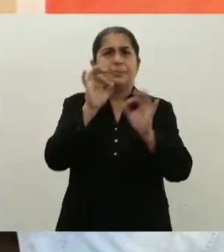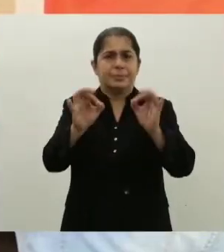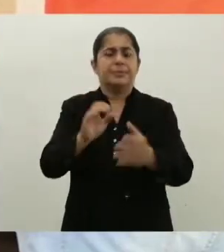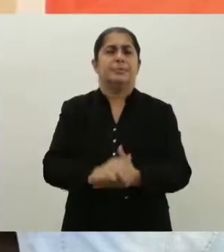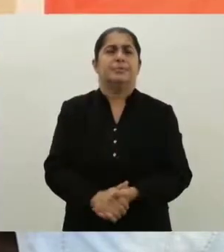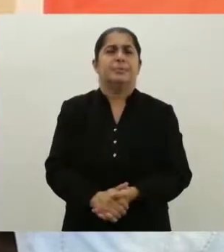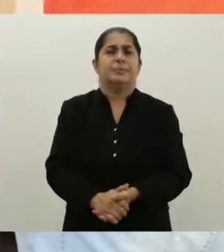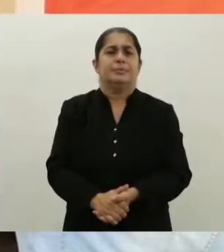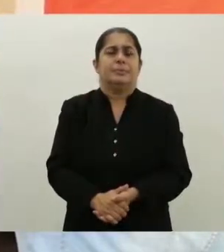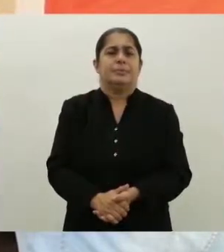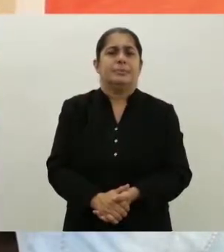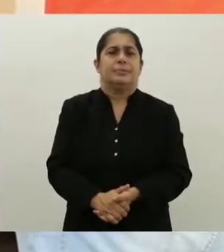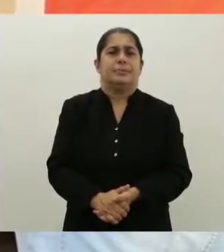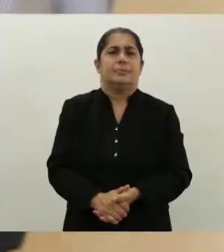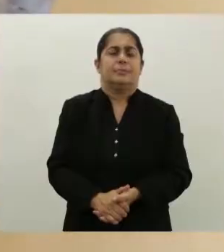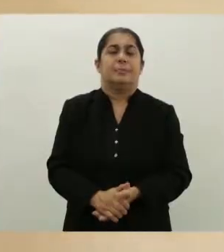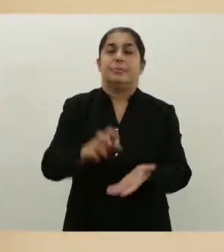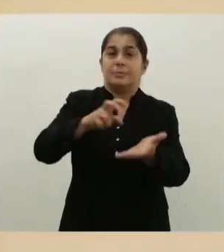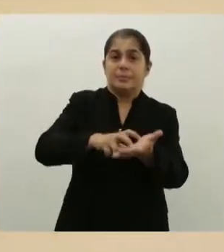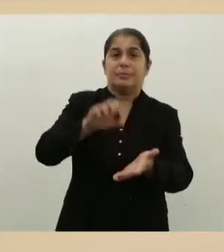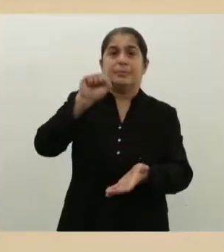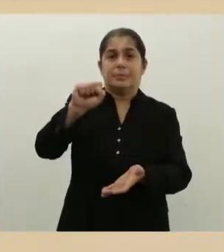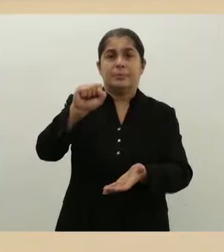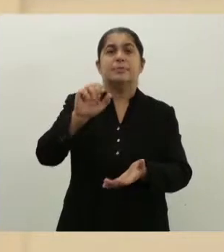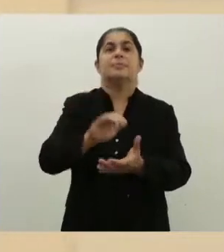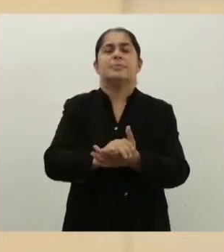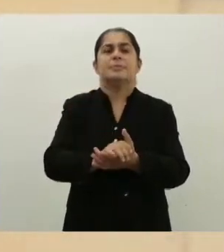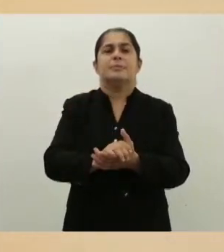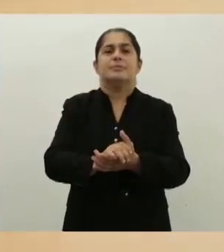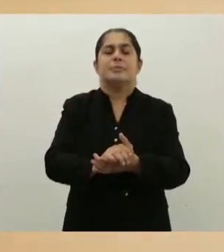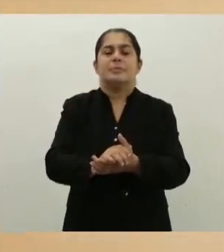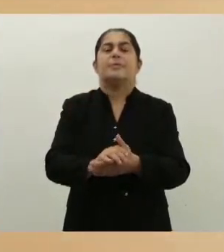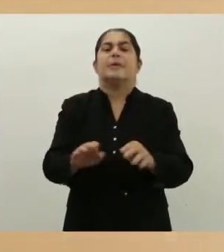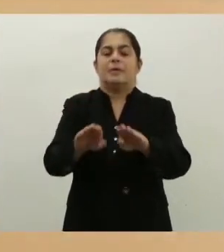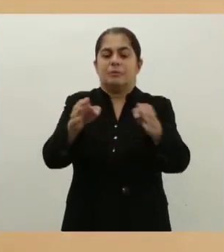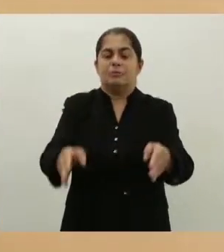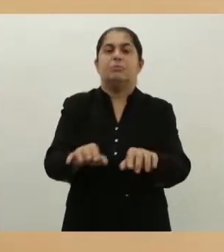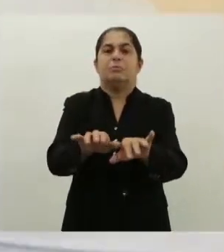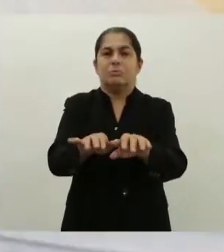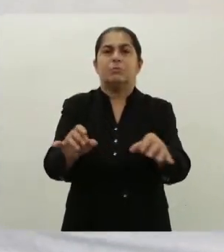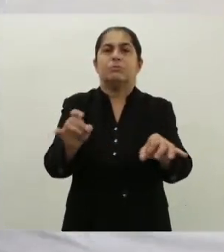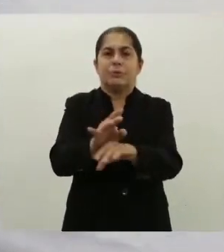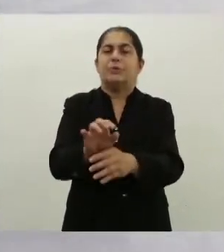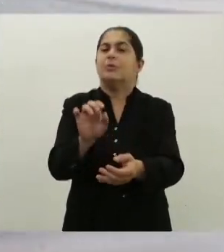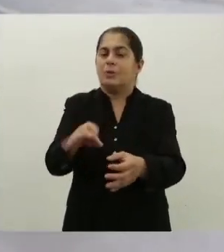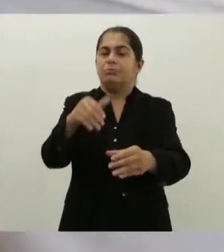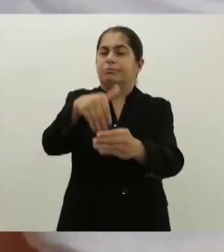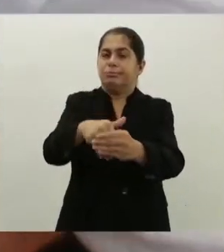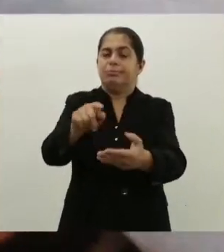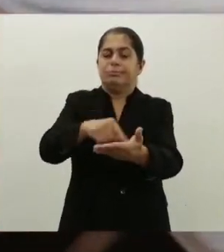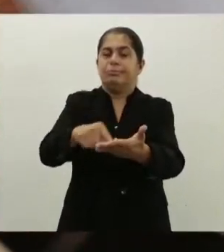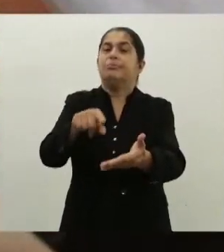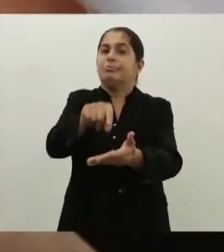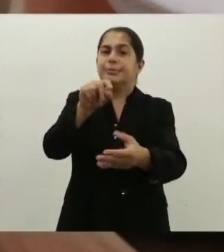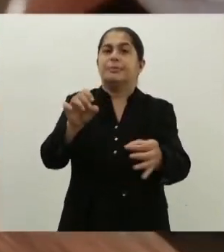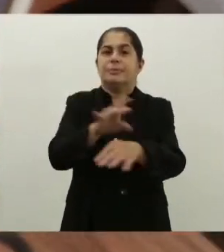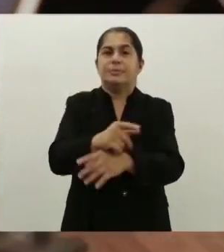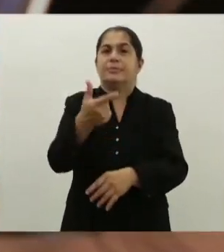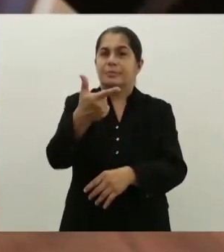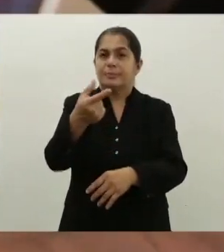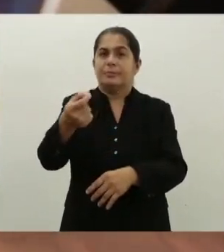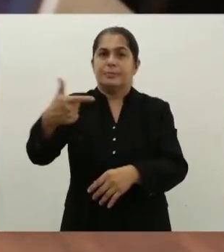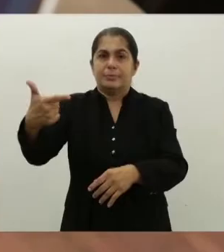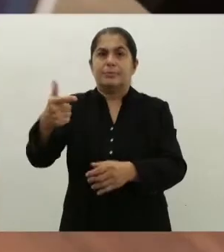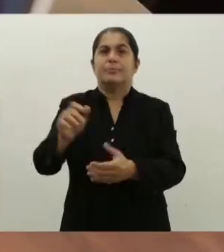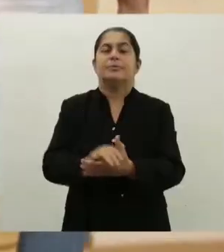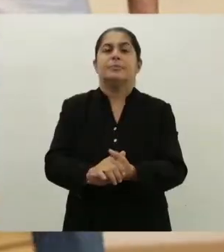neste dia da semana. Às oito da manhã, a urna eletrônica já estava liberada para receber os votos dos